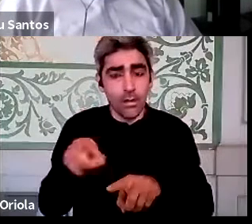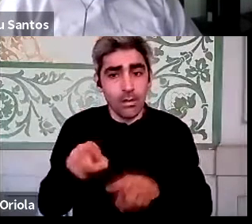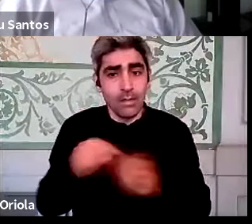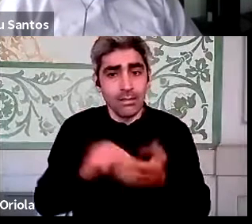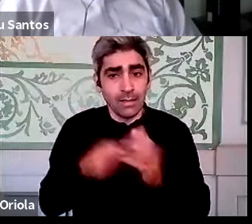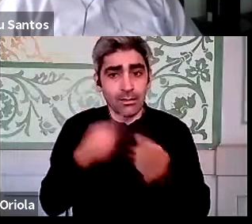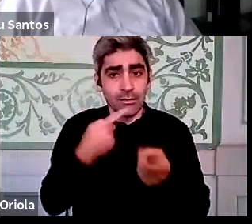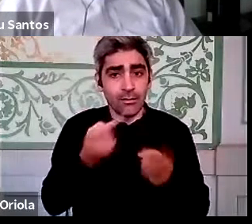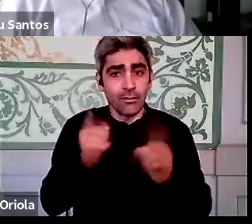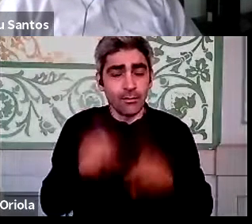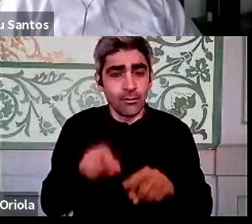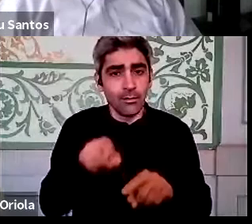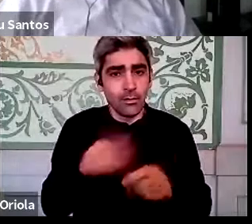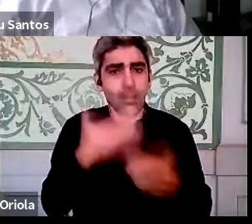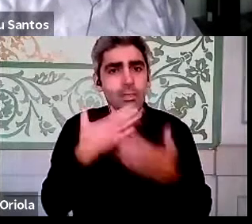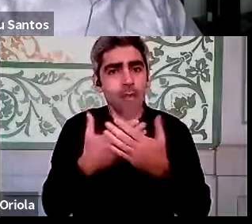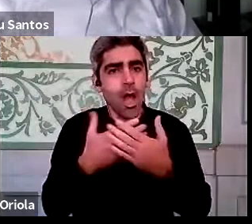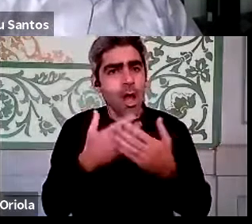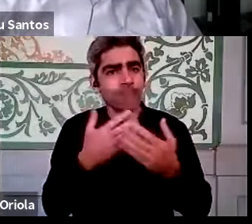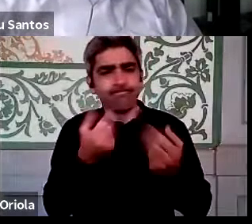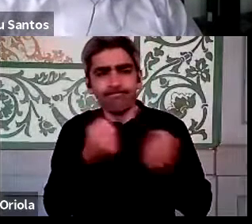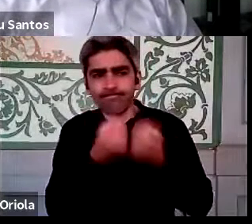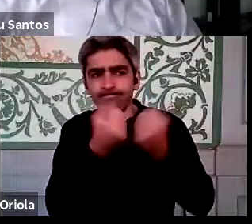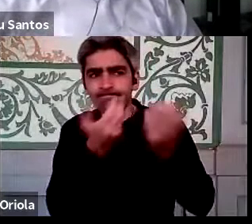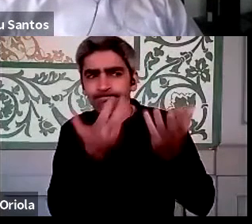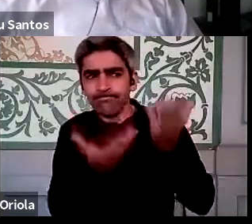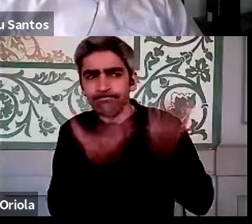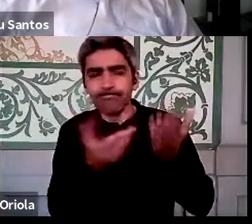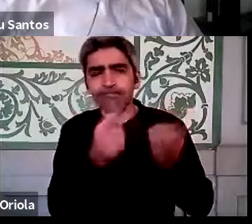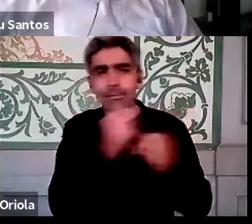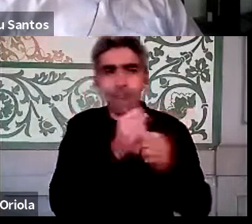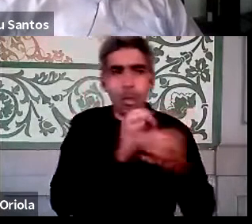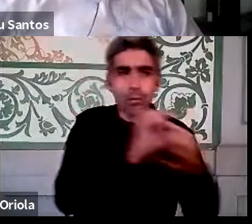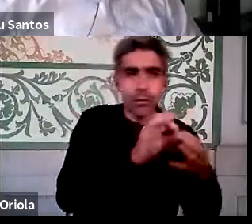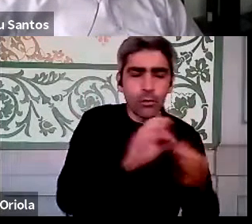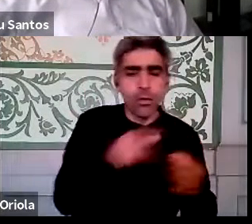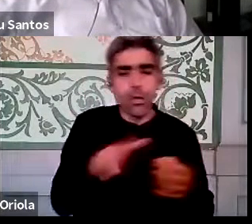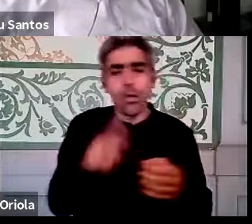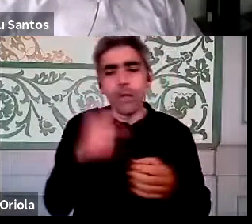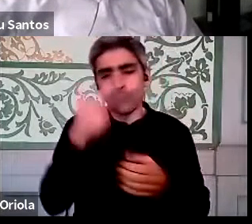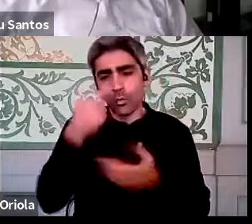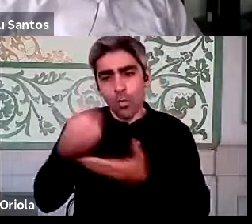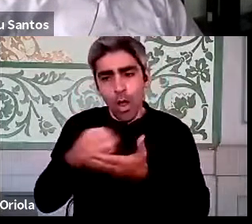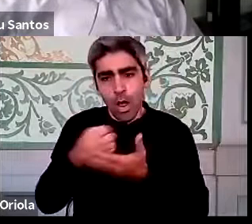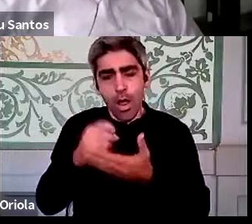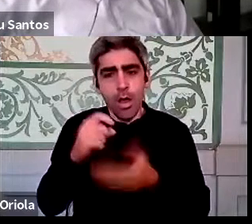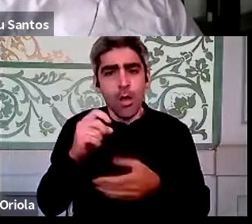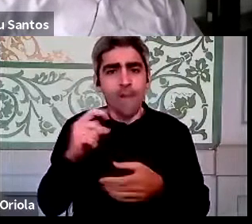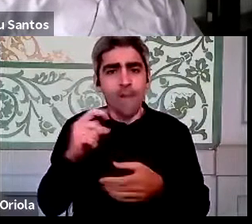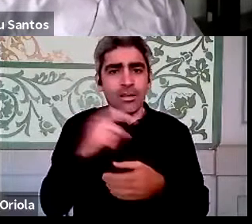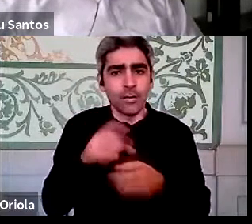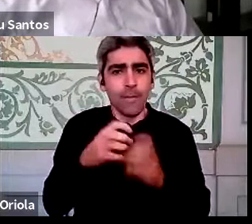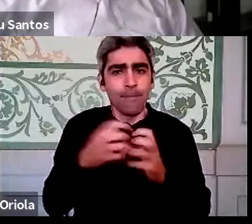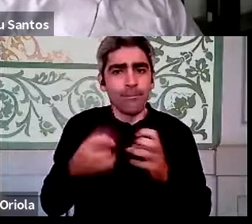teste do regresso vai confrontar o trabalho colaborativo com qualquer coisa que é muito mais omnipresente do que o vírus, que é a